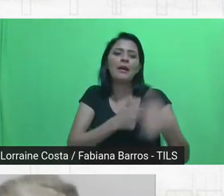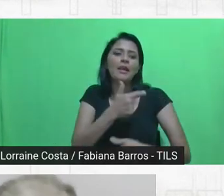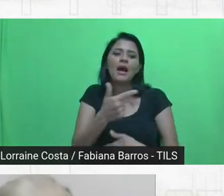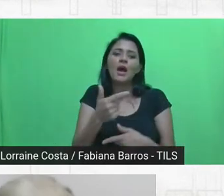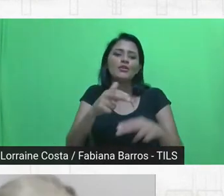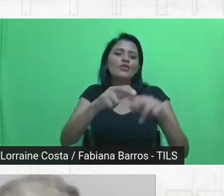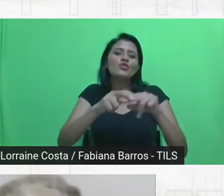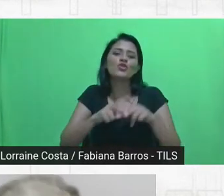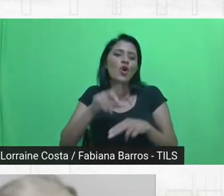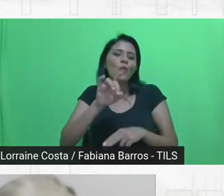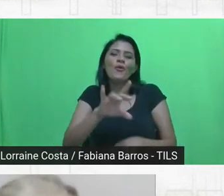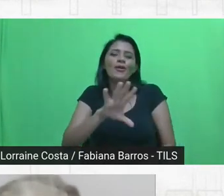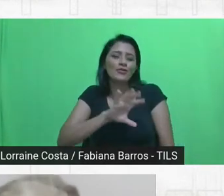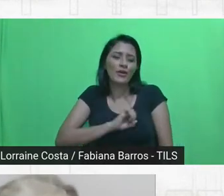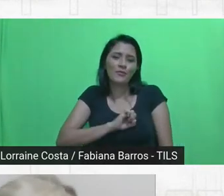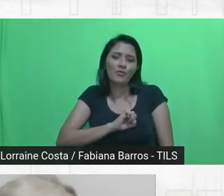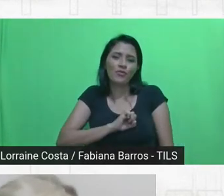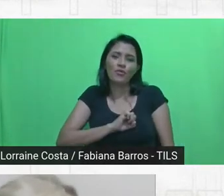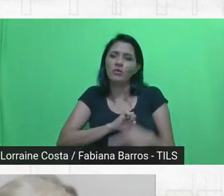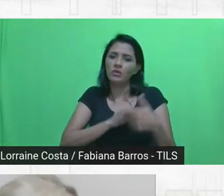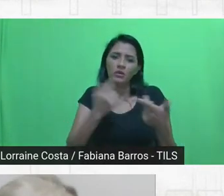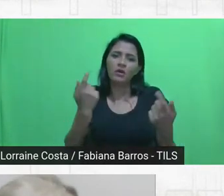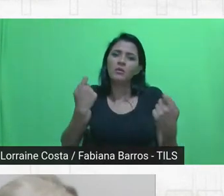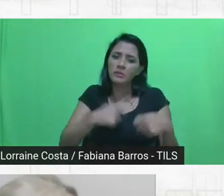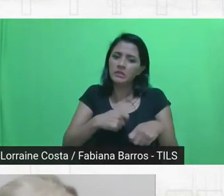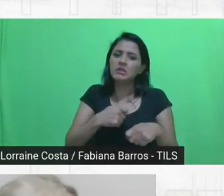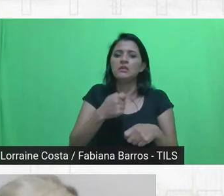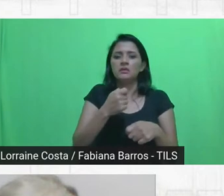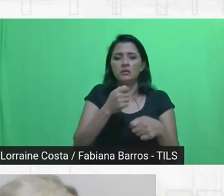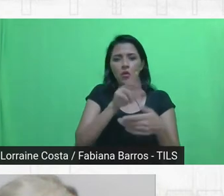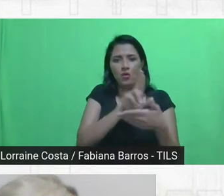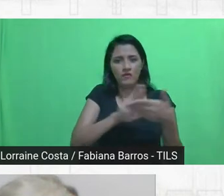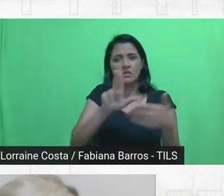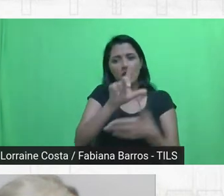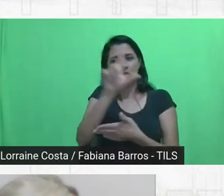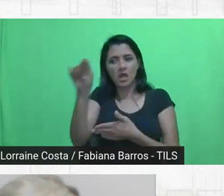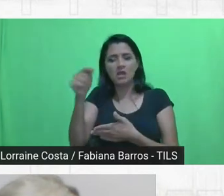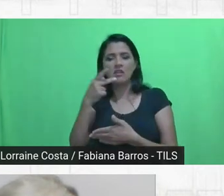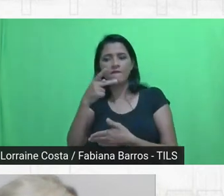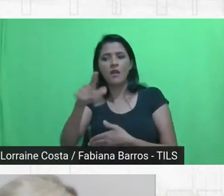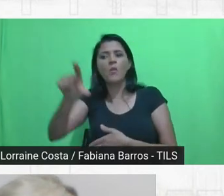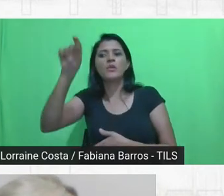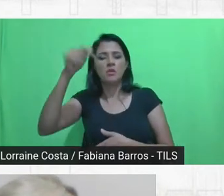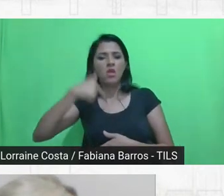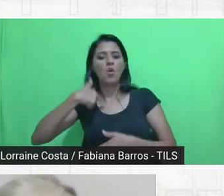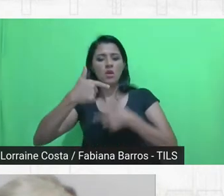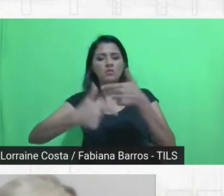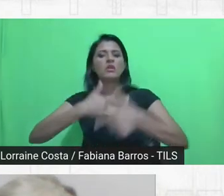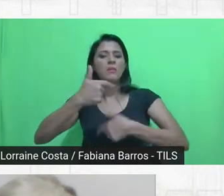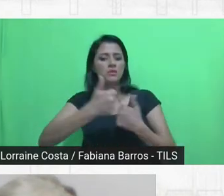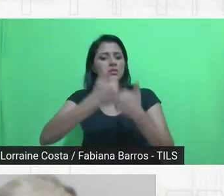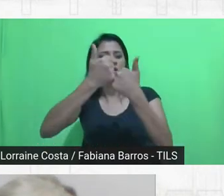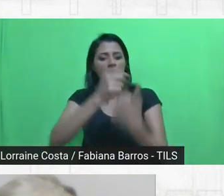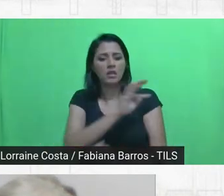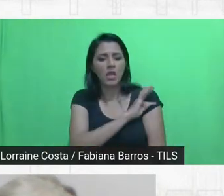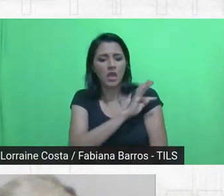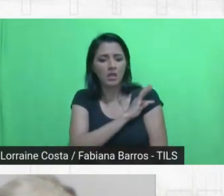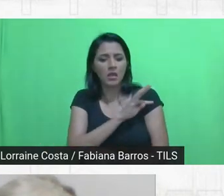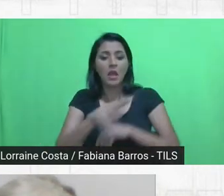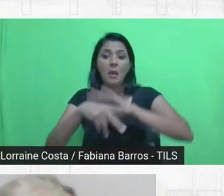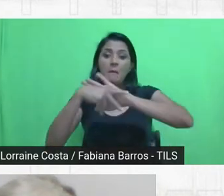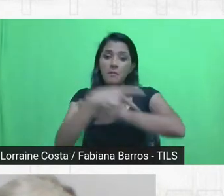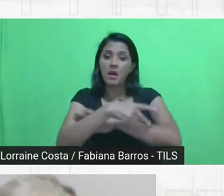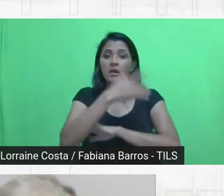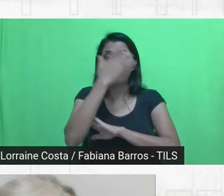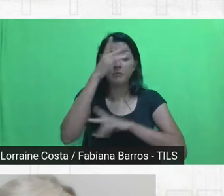os arquitetos têm que sair da universidade e ter a opção de dizer, eu quero trabalhar com assessoria técnica para populações vulneráveis,